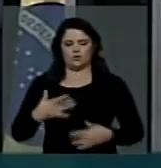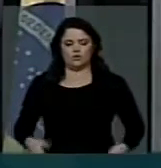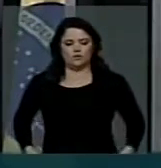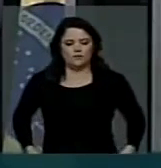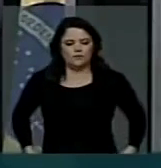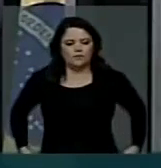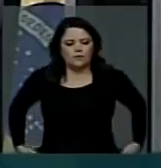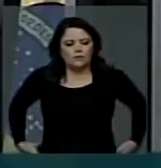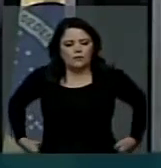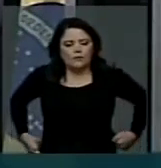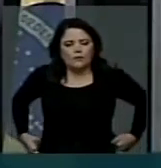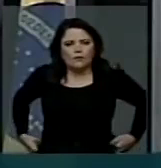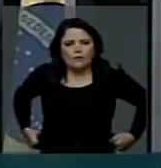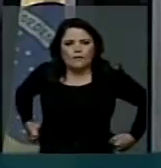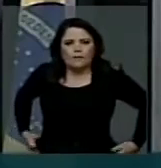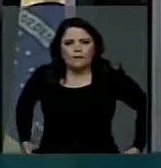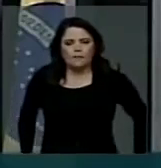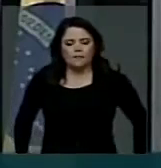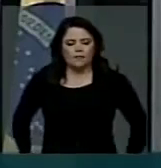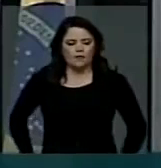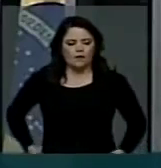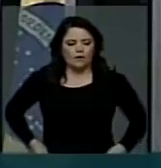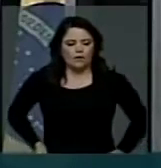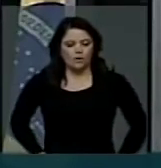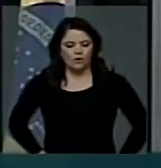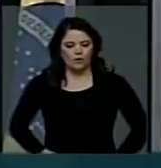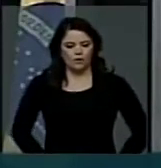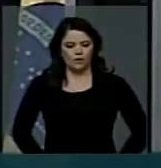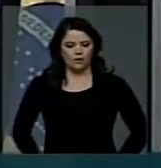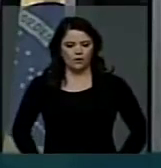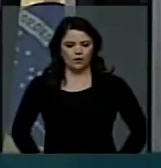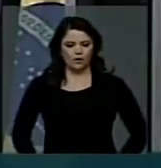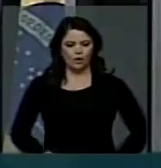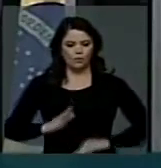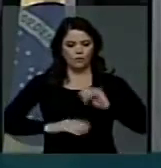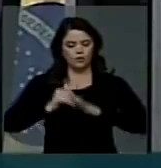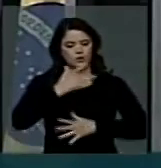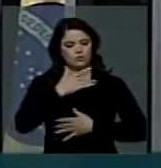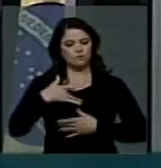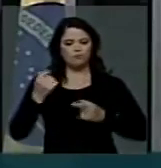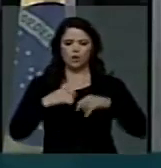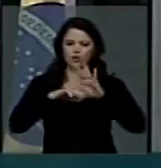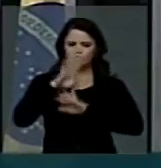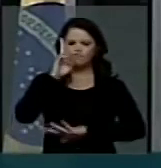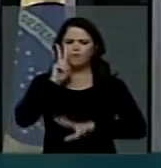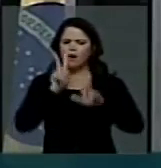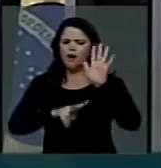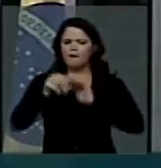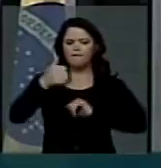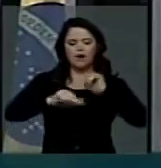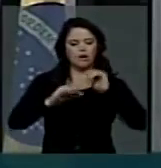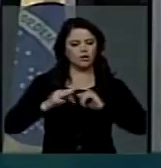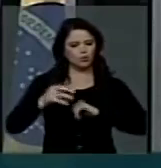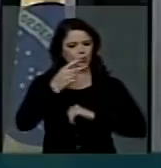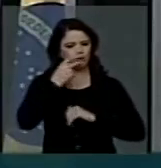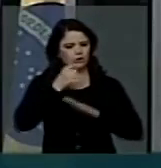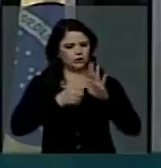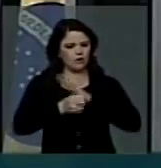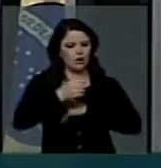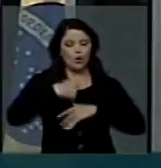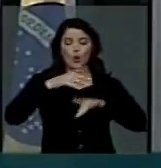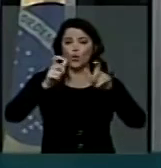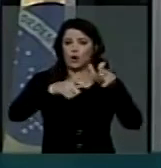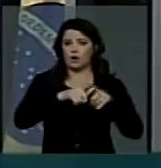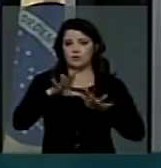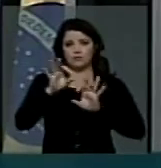cujos profissionais da saúde poderão avaliar adultos e crianças, dependentes químicos, para colocá-los em unidades adequadas